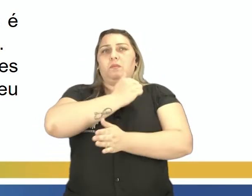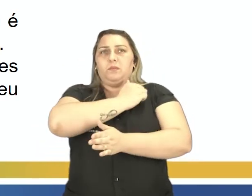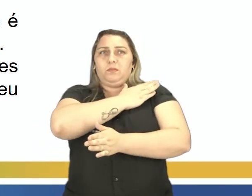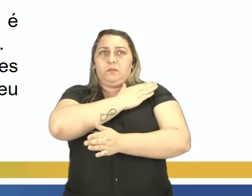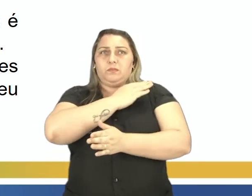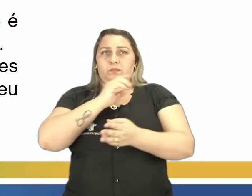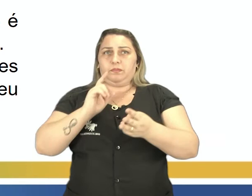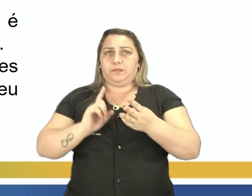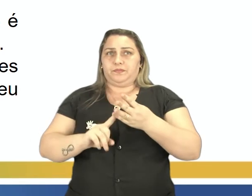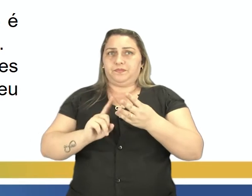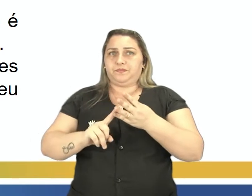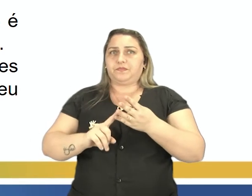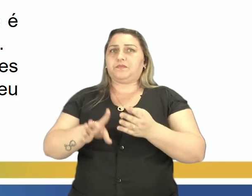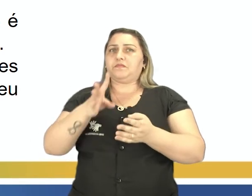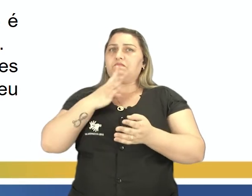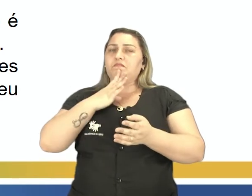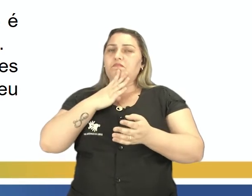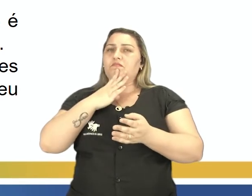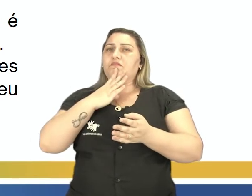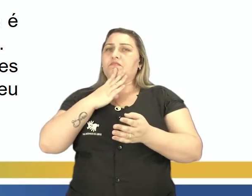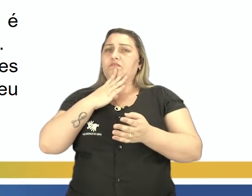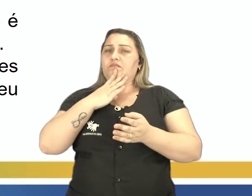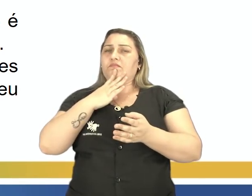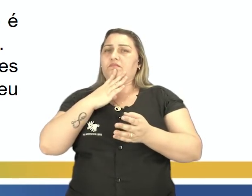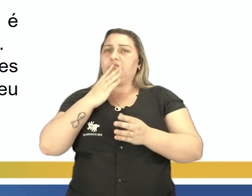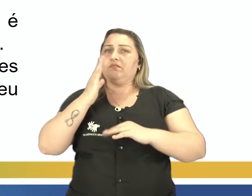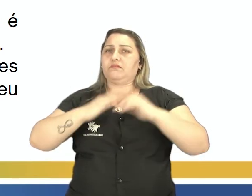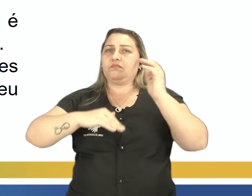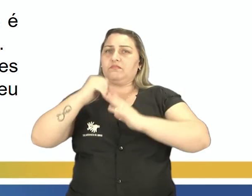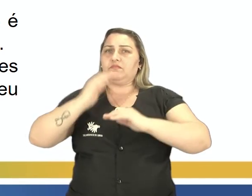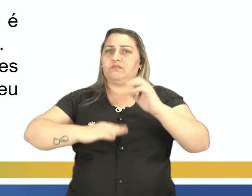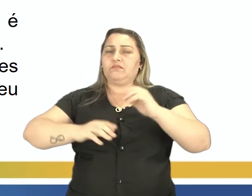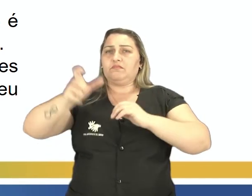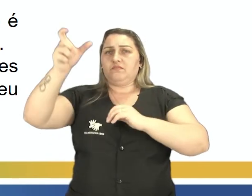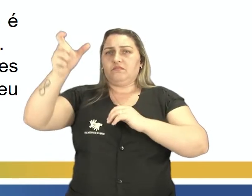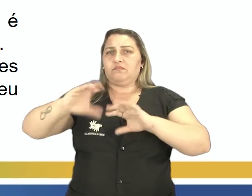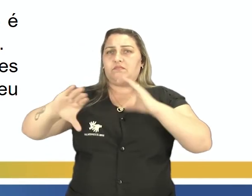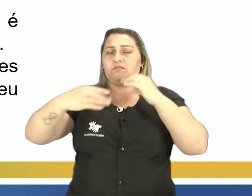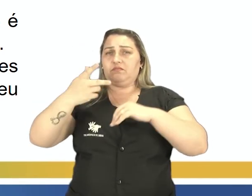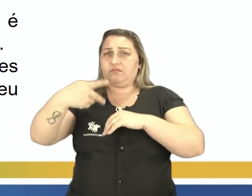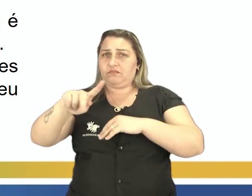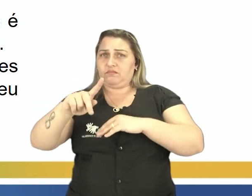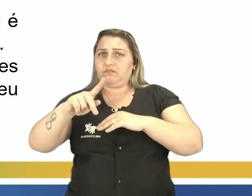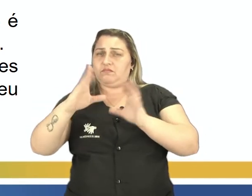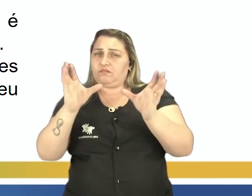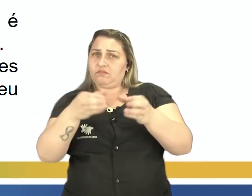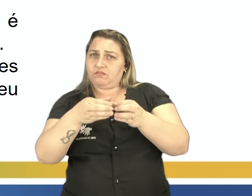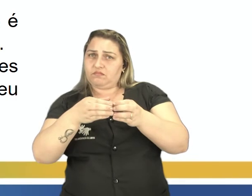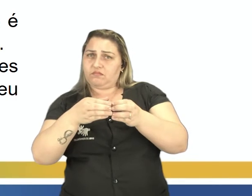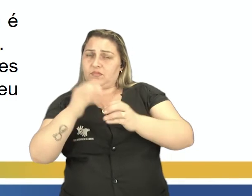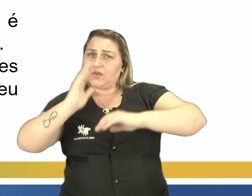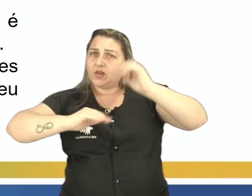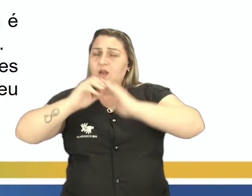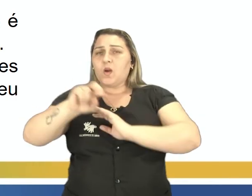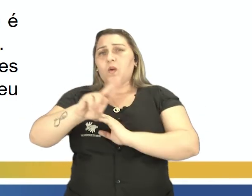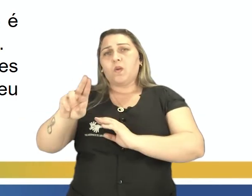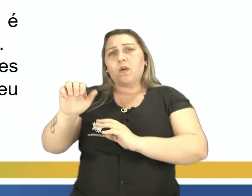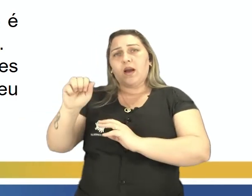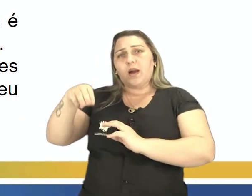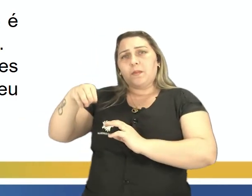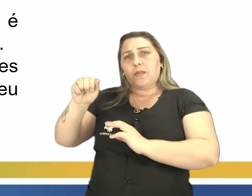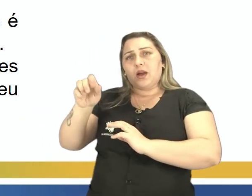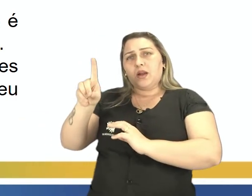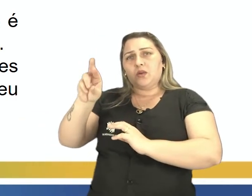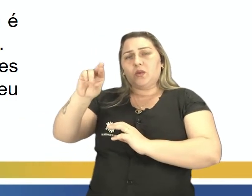forma poderíamos minimizar estes preconceitos. Três, você conhece algum músico na sua comunidade? Ele é um músico